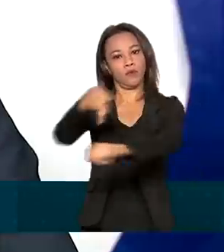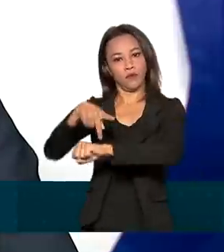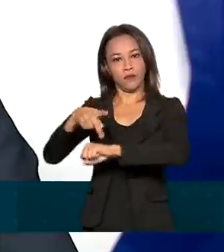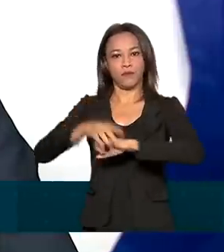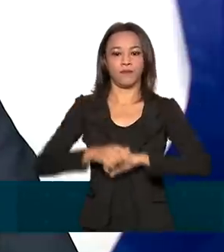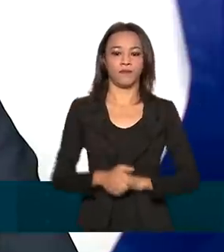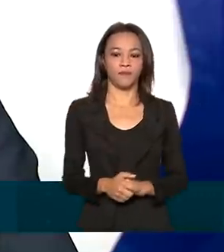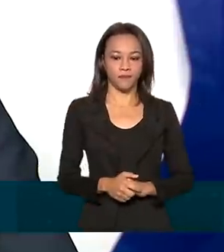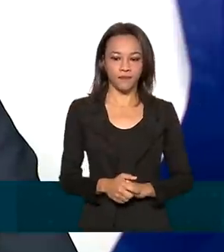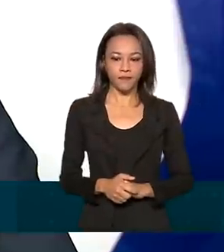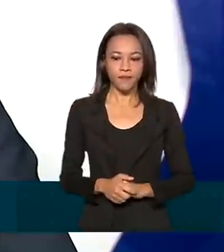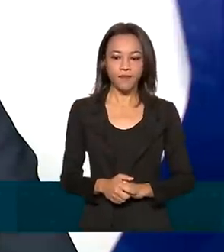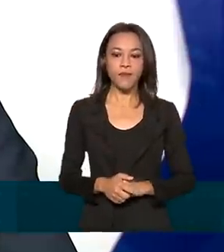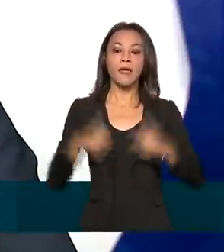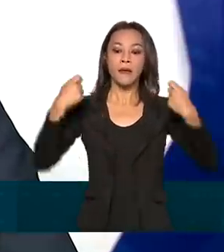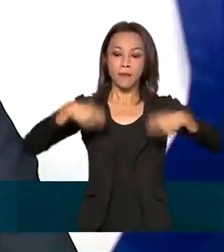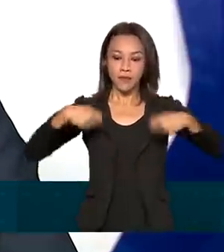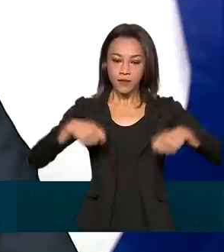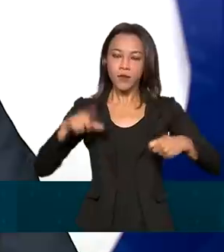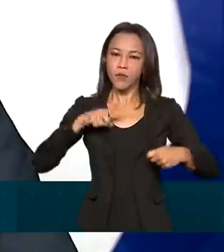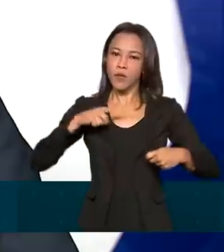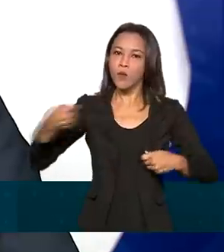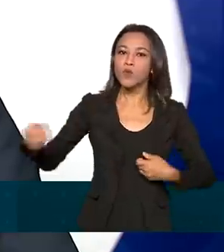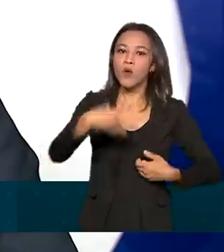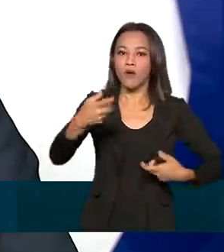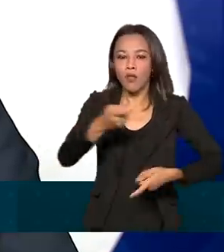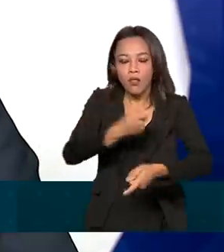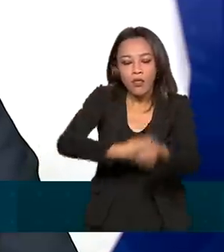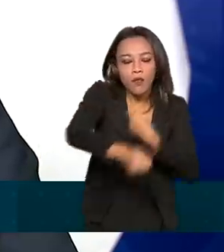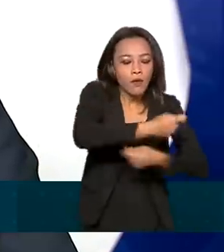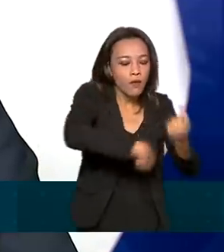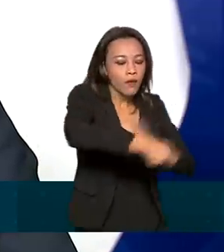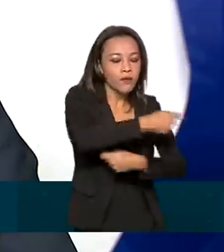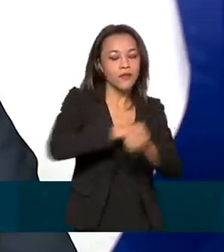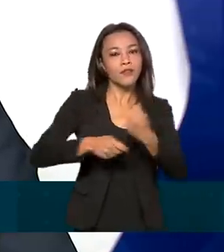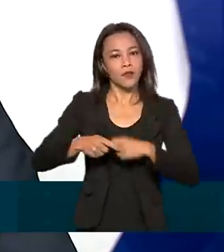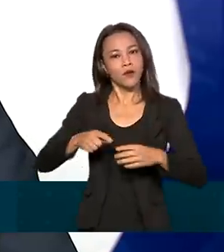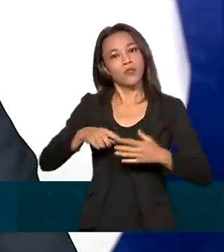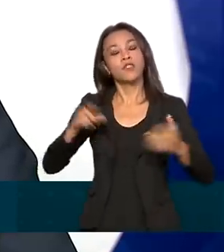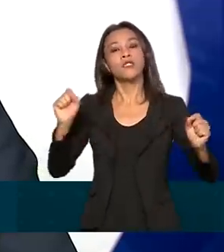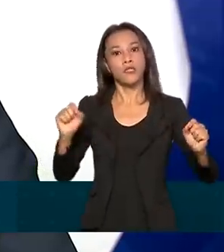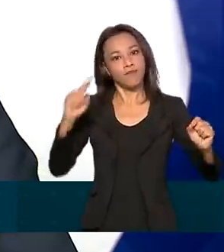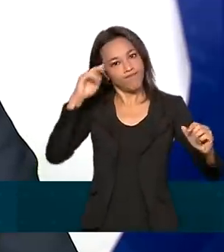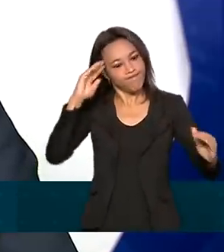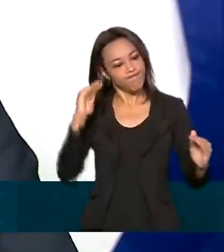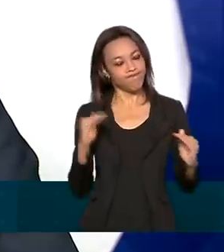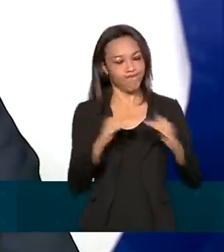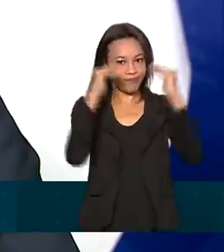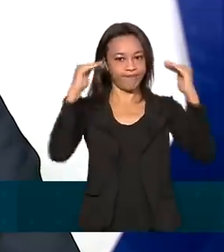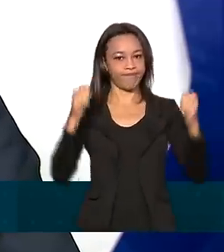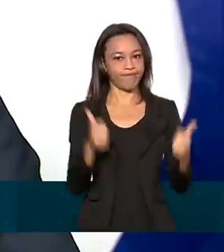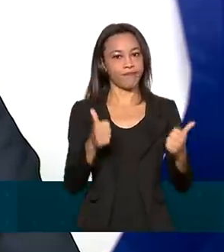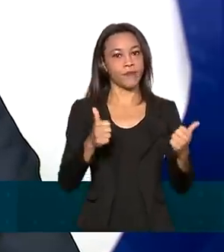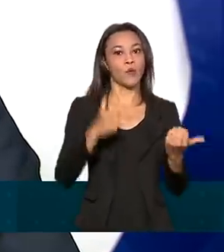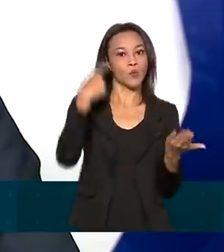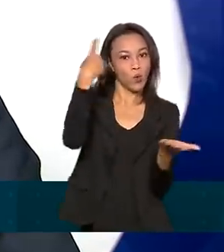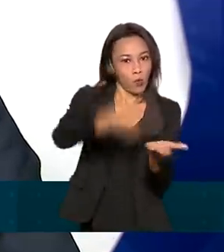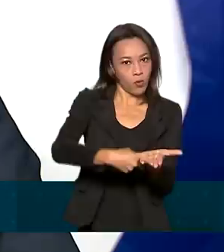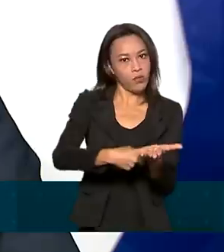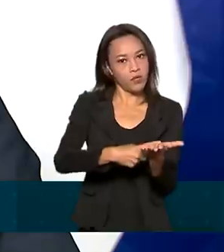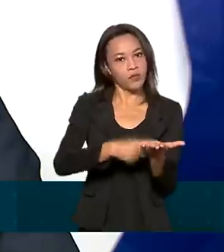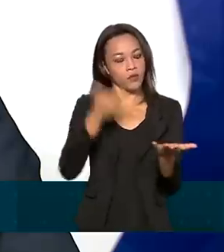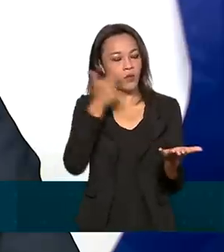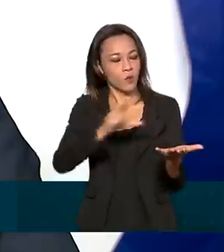Precisamos lançar novas negociações e concluir os acordos comerciais pendentes, ao mesmo